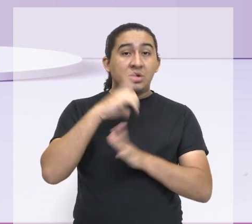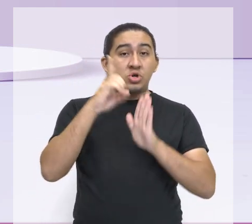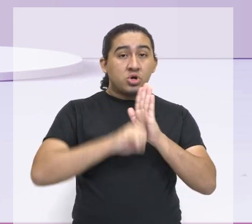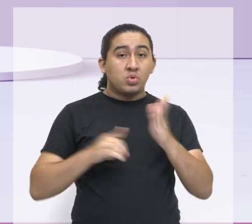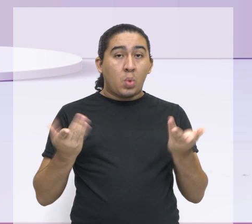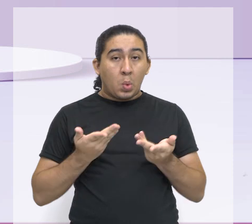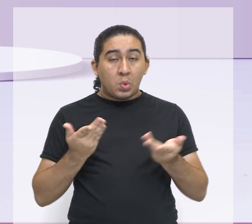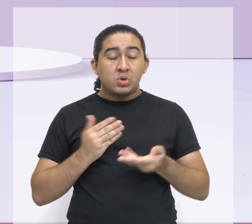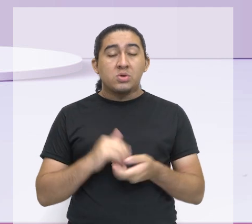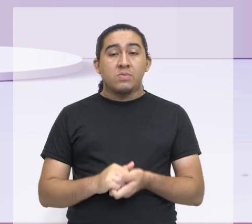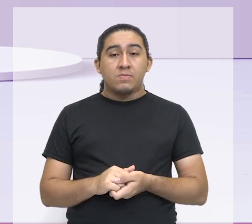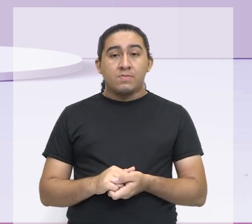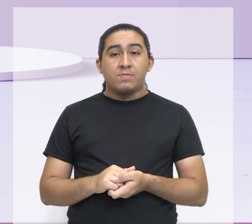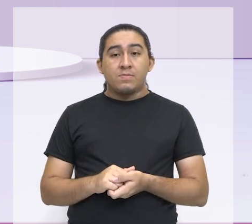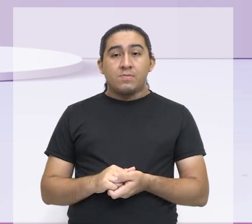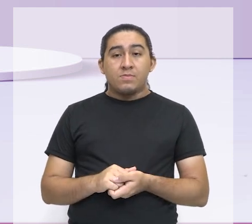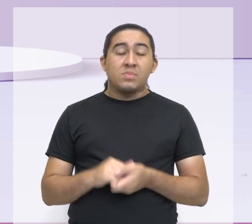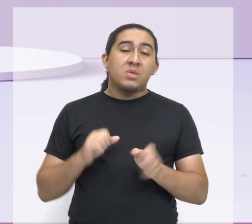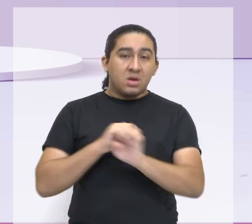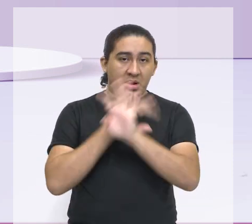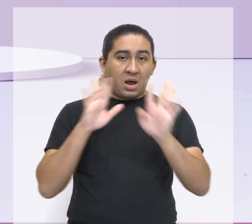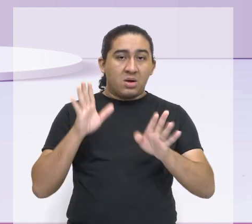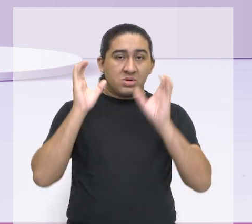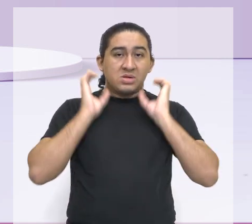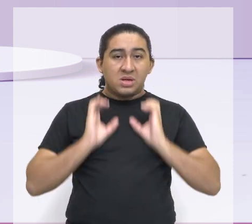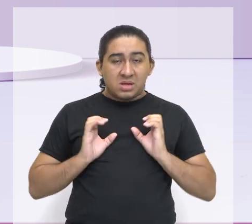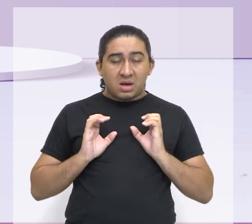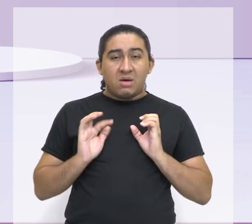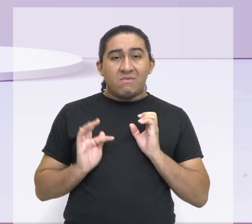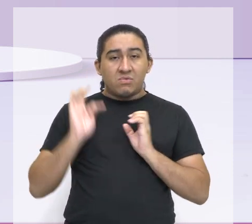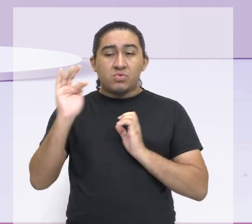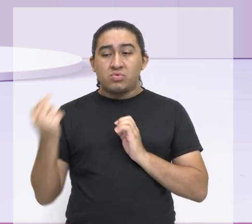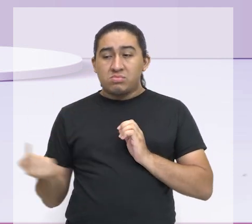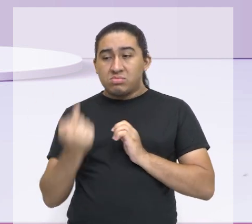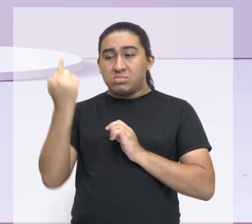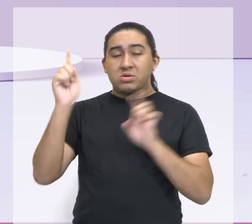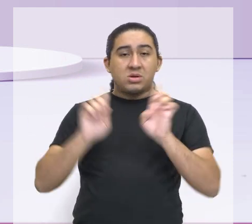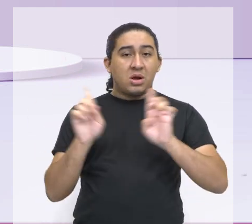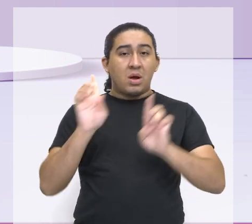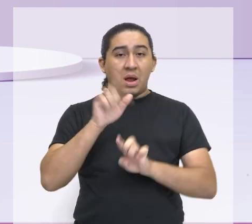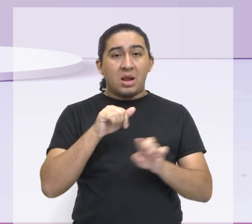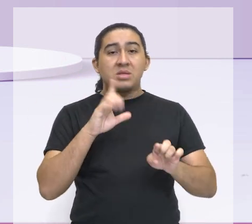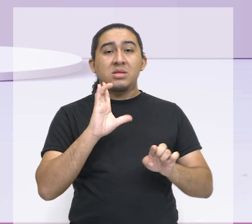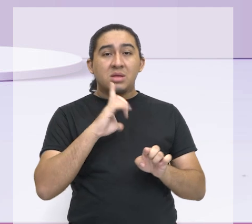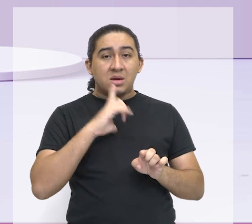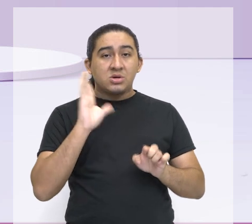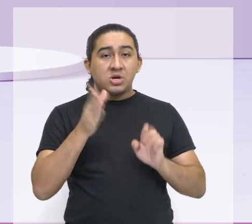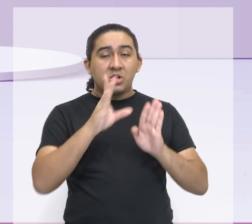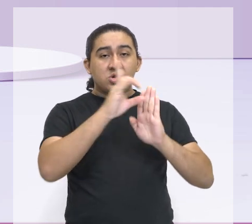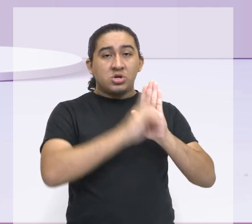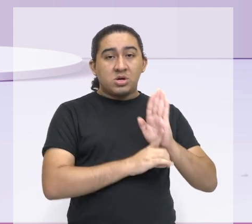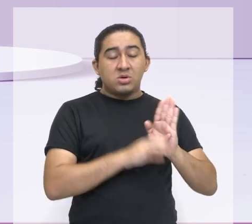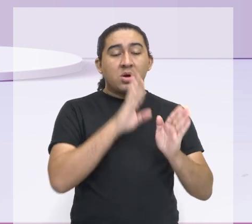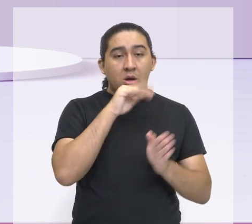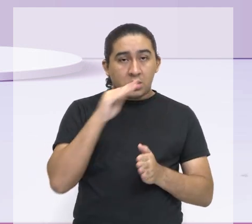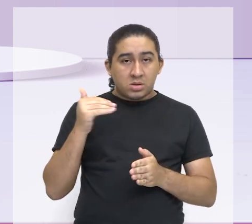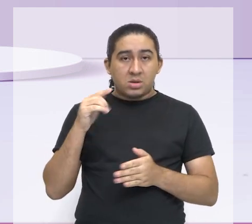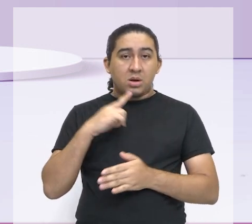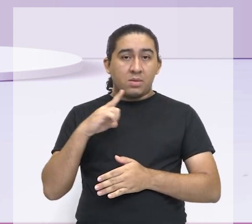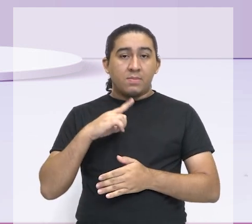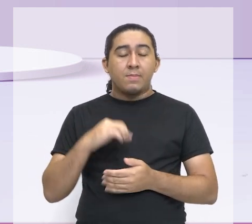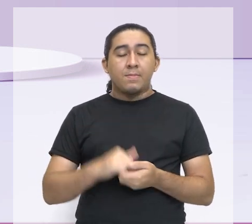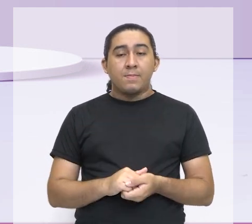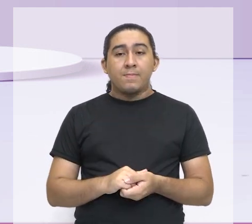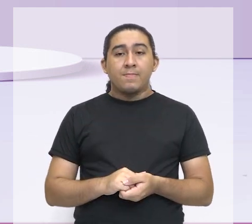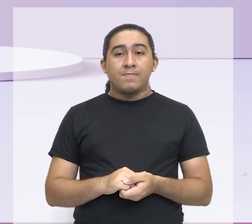cidadã daqui, quando ela crescer. Ela já é agora, ela já tem direito enquanto criança. É importante também olhar